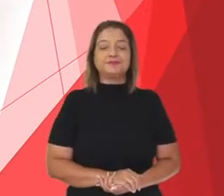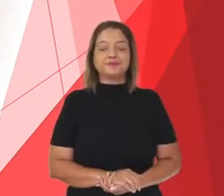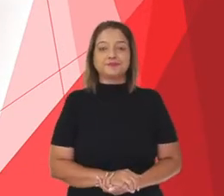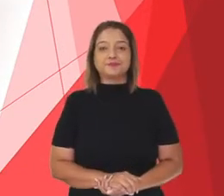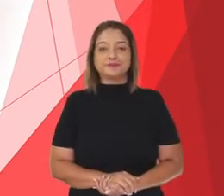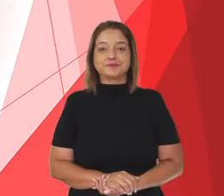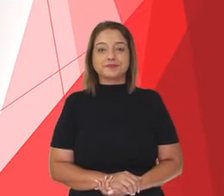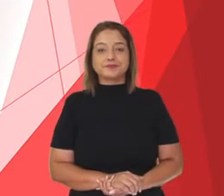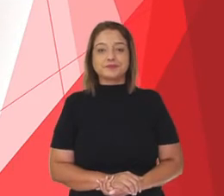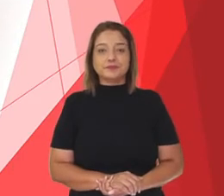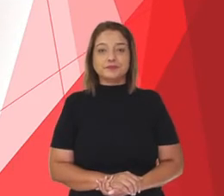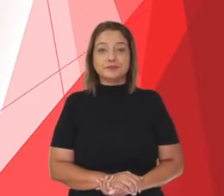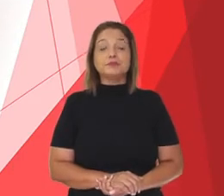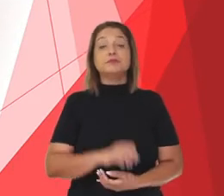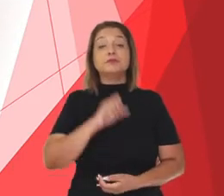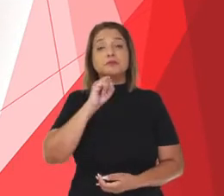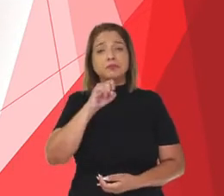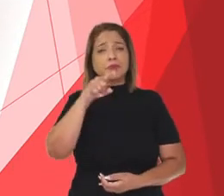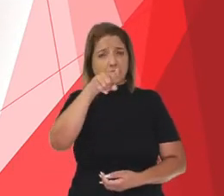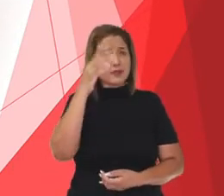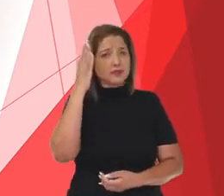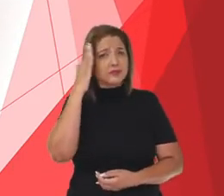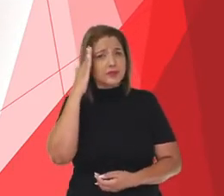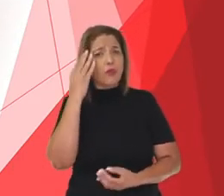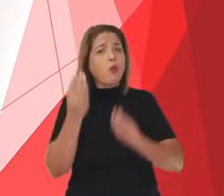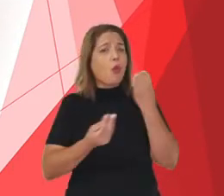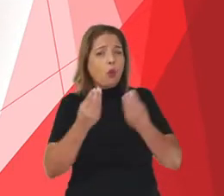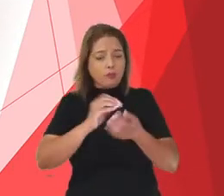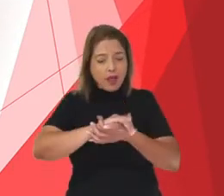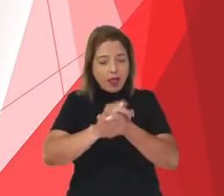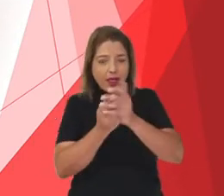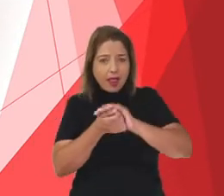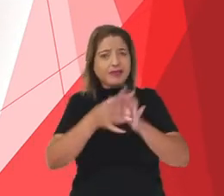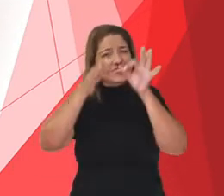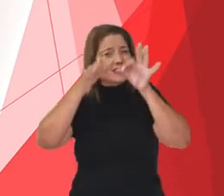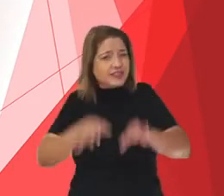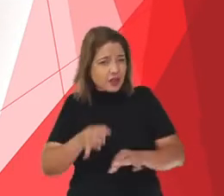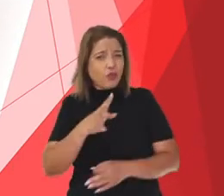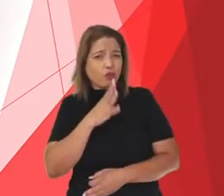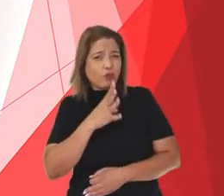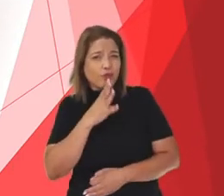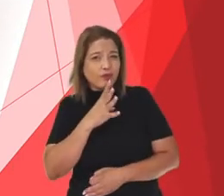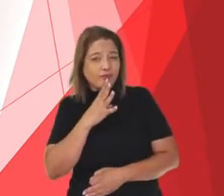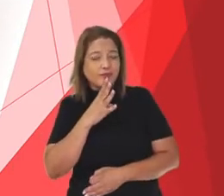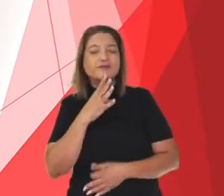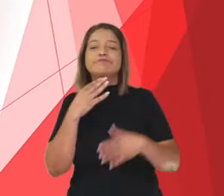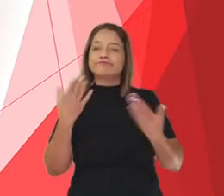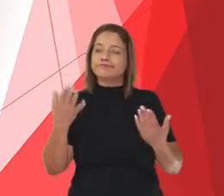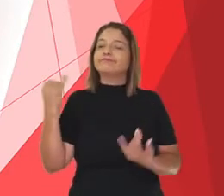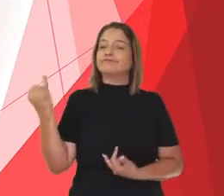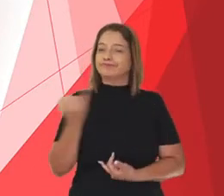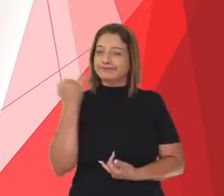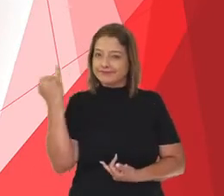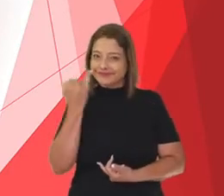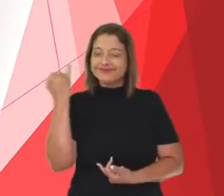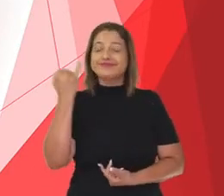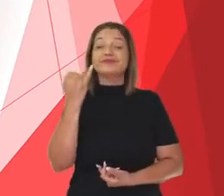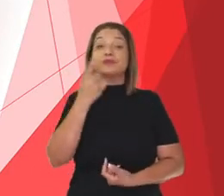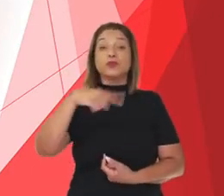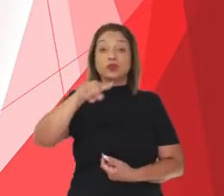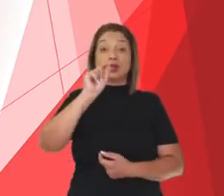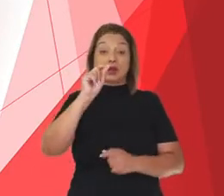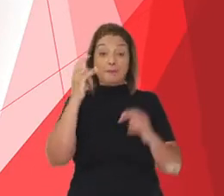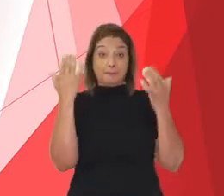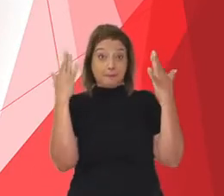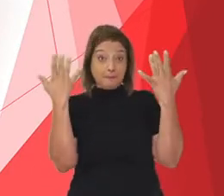E você, por acaso, sabe lavar as mãos corretamente? Isso é muito importante, pois